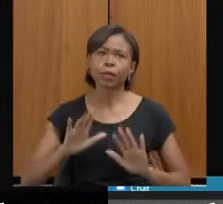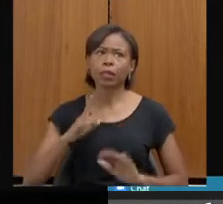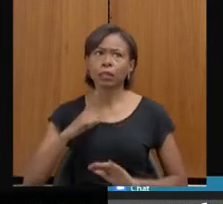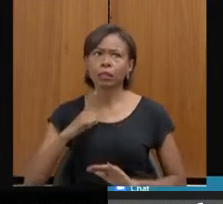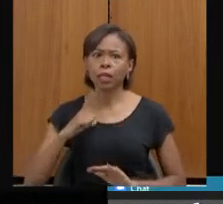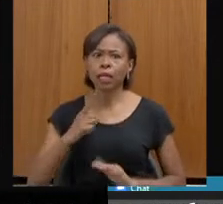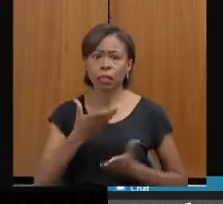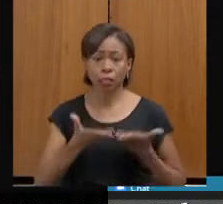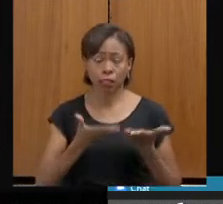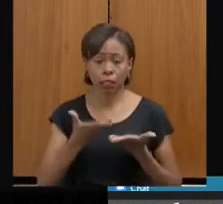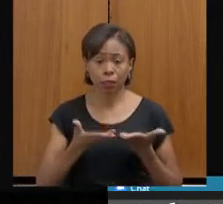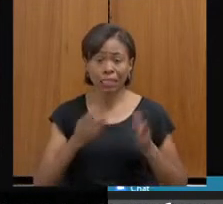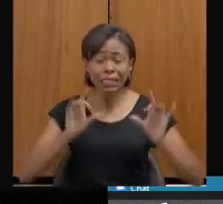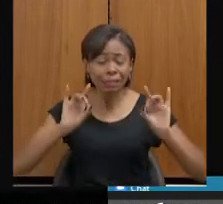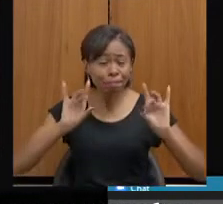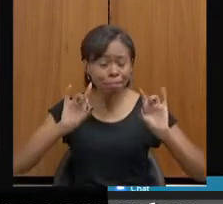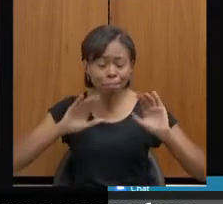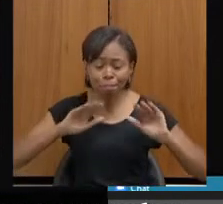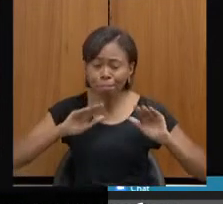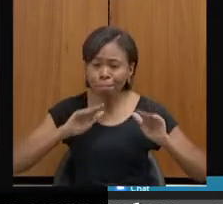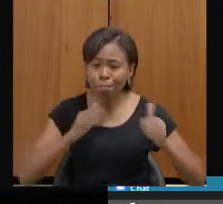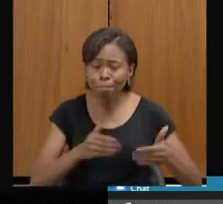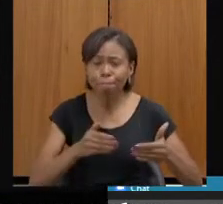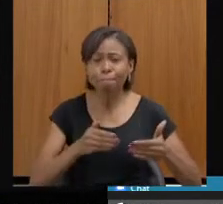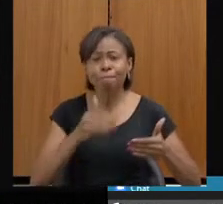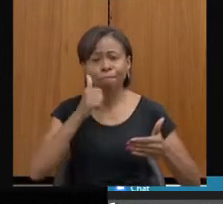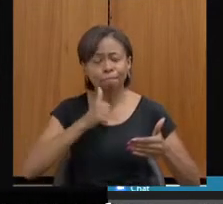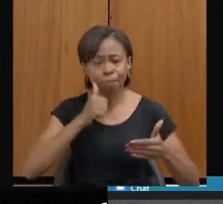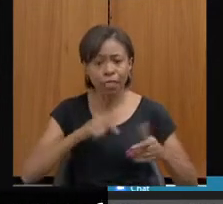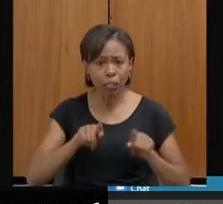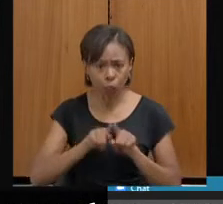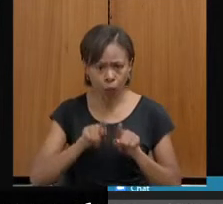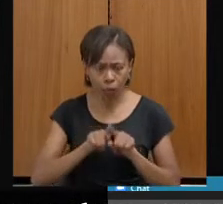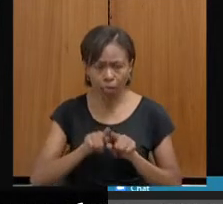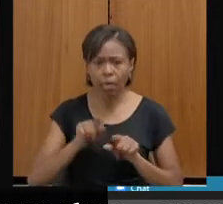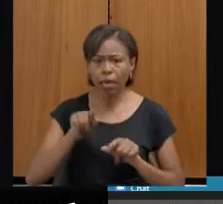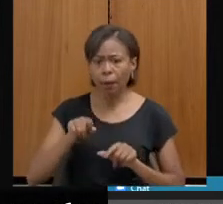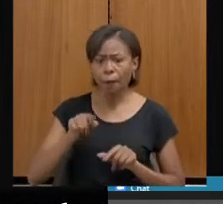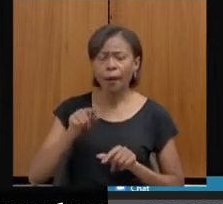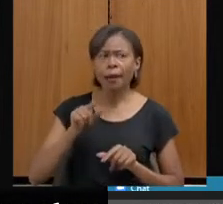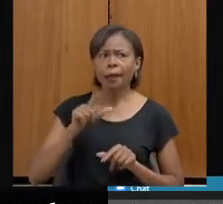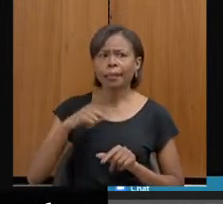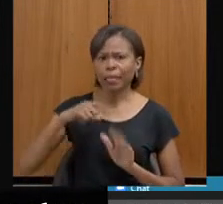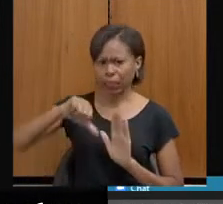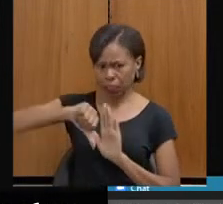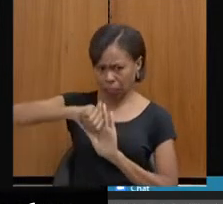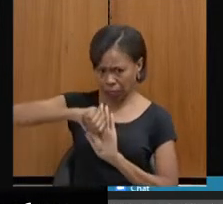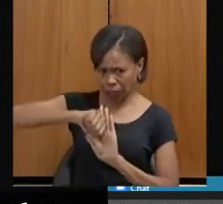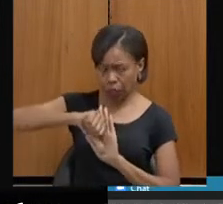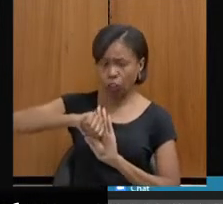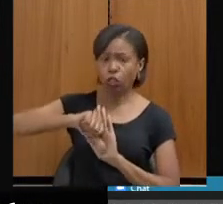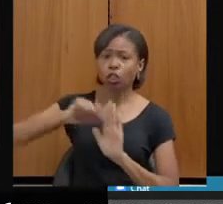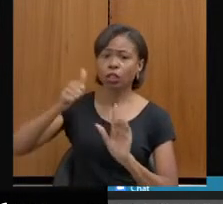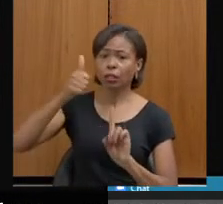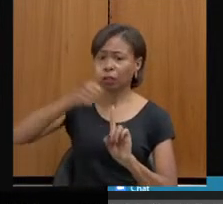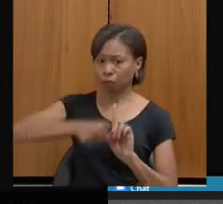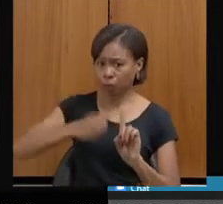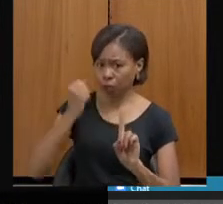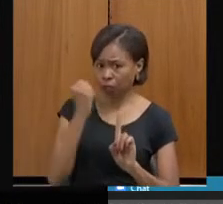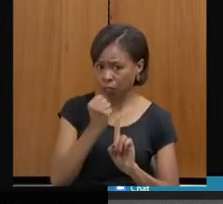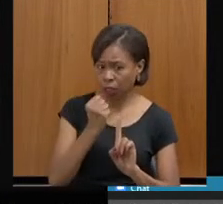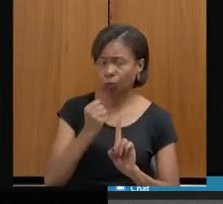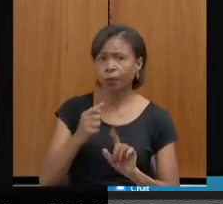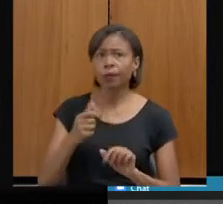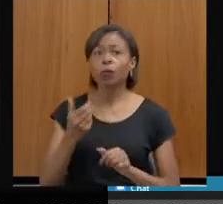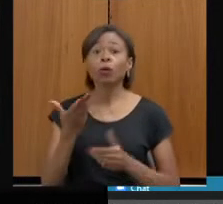essa delegacia também apura o crime de feminicídio, usa o sistema informacional oficial da Polícia Civil, o